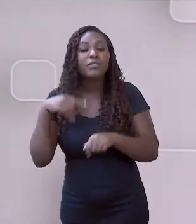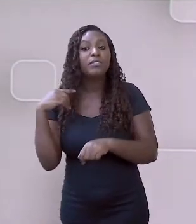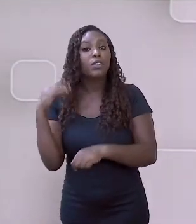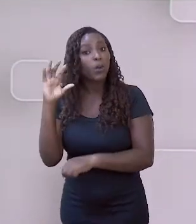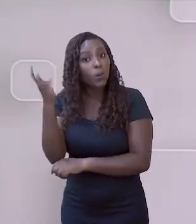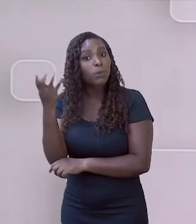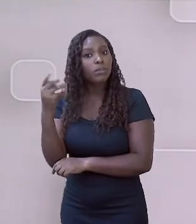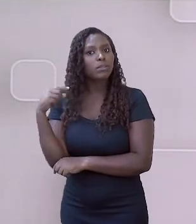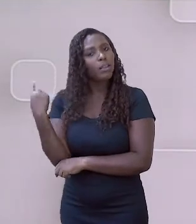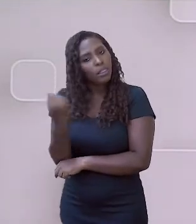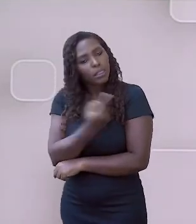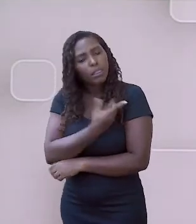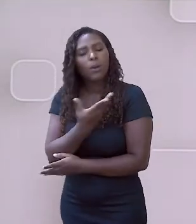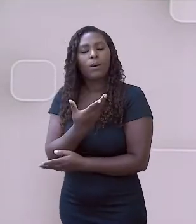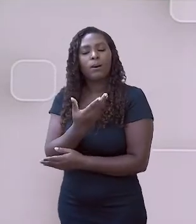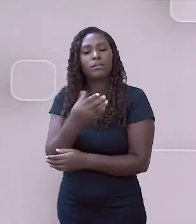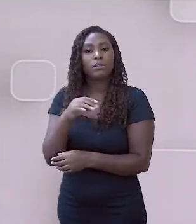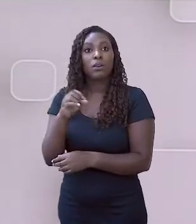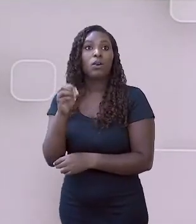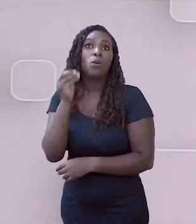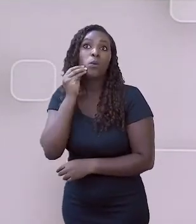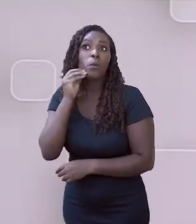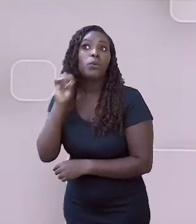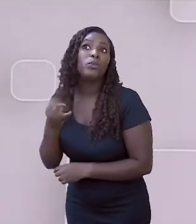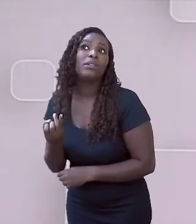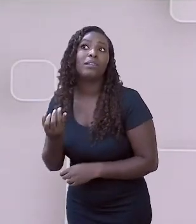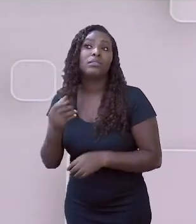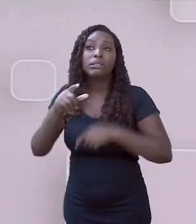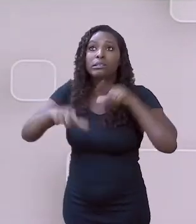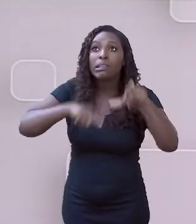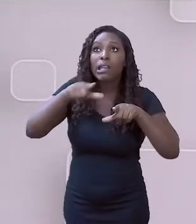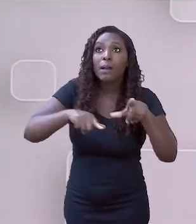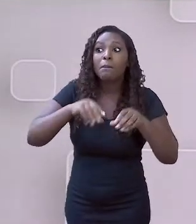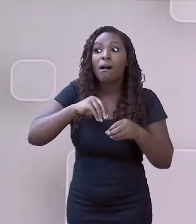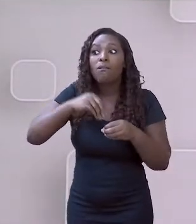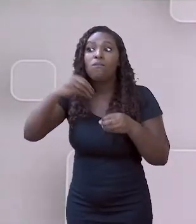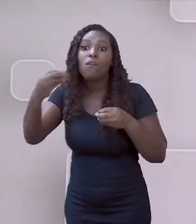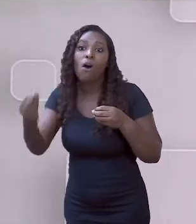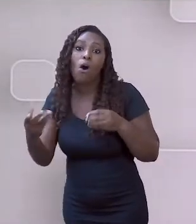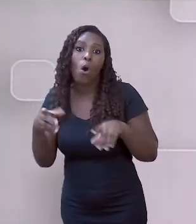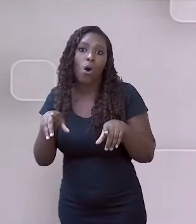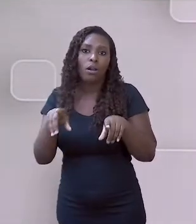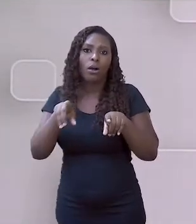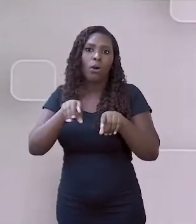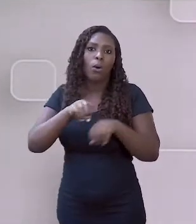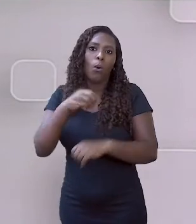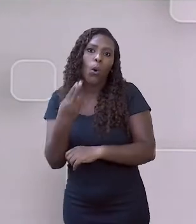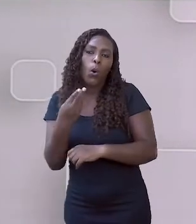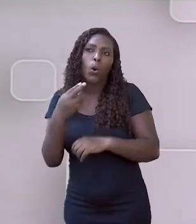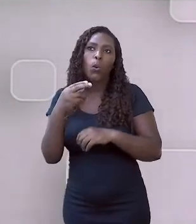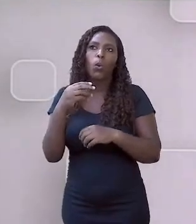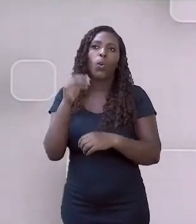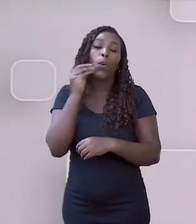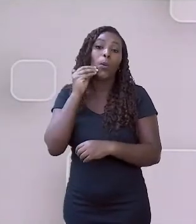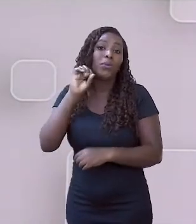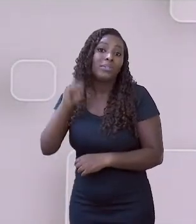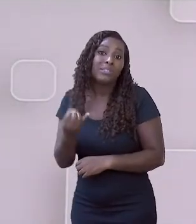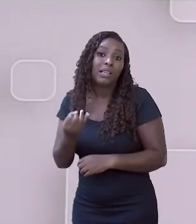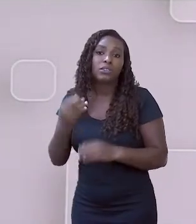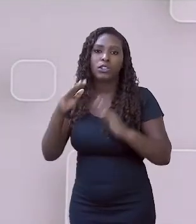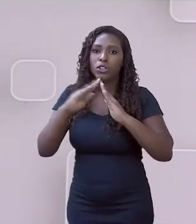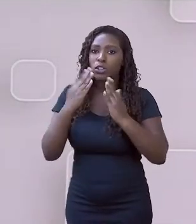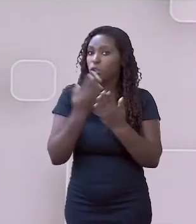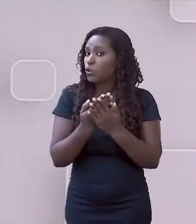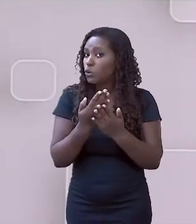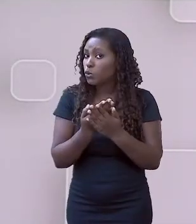acontecer até com a gente, uma oportunidade de emprego, uma oportunidade de estudar e fixar moradia em outro